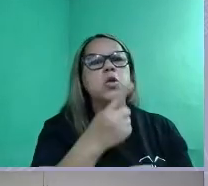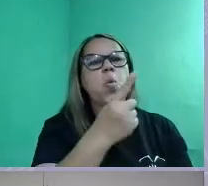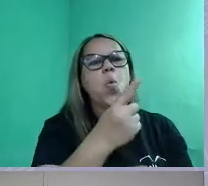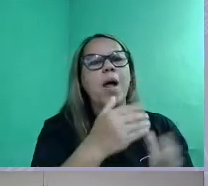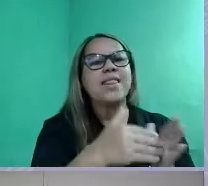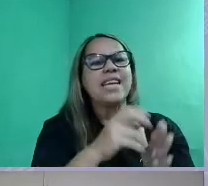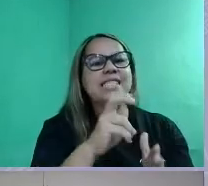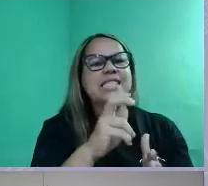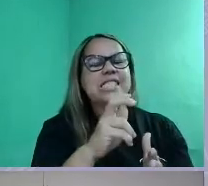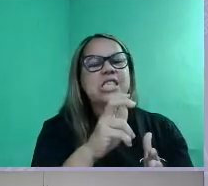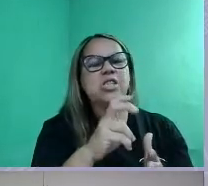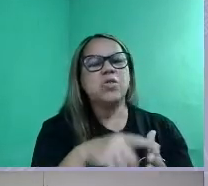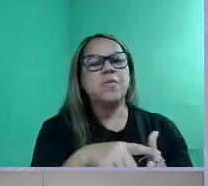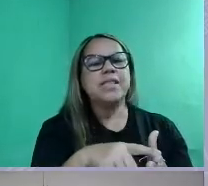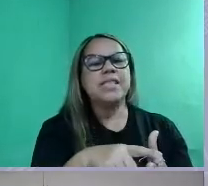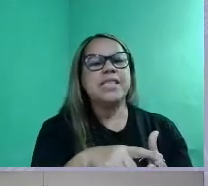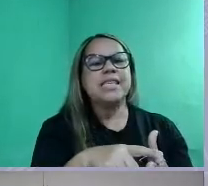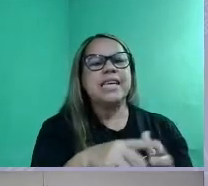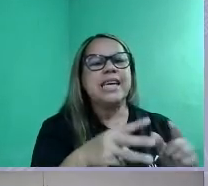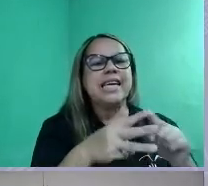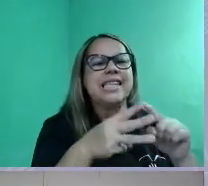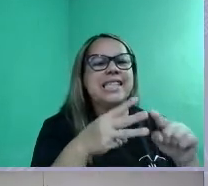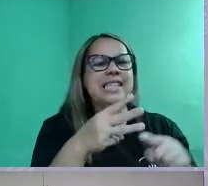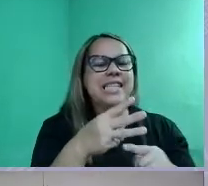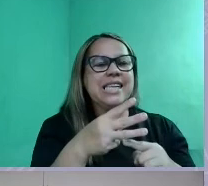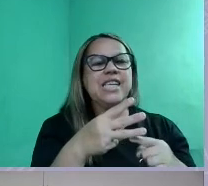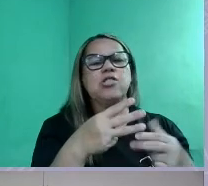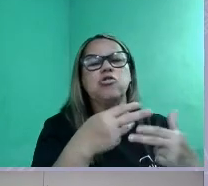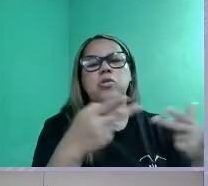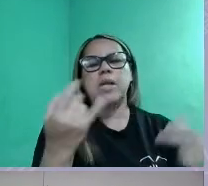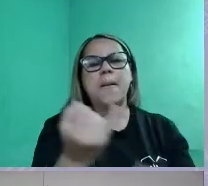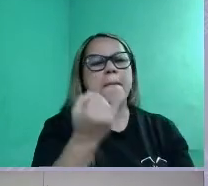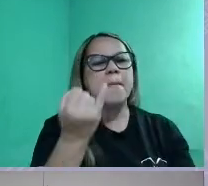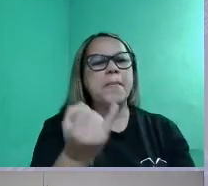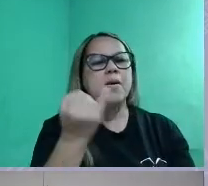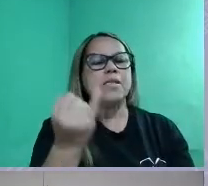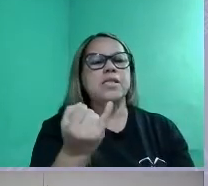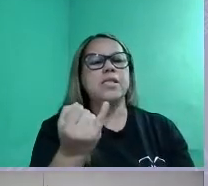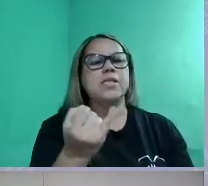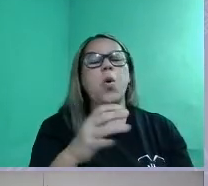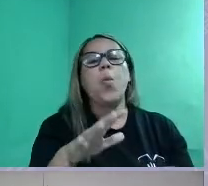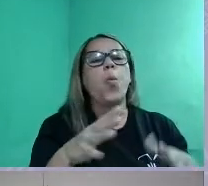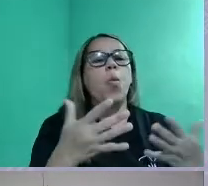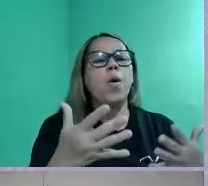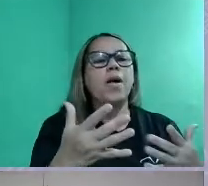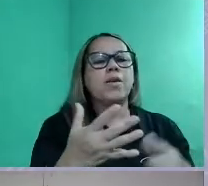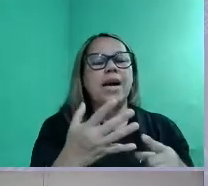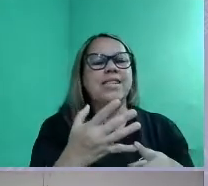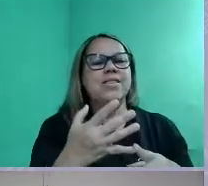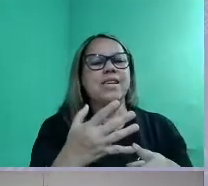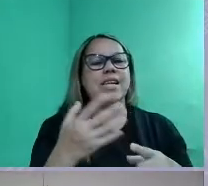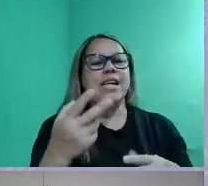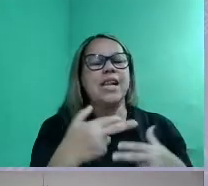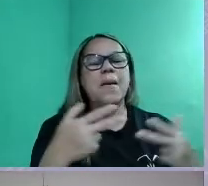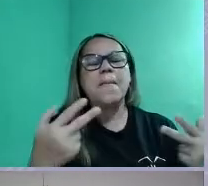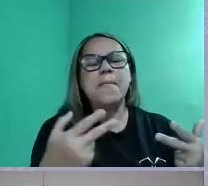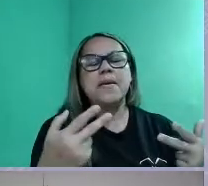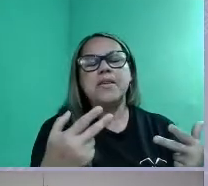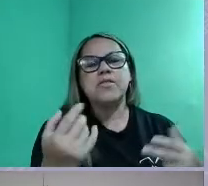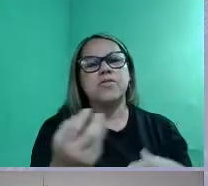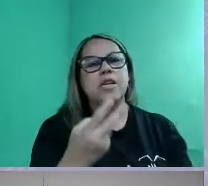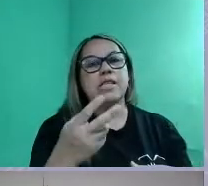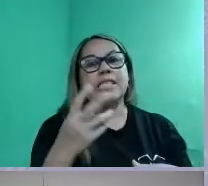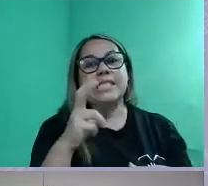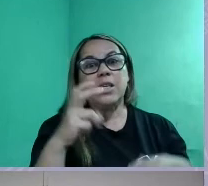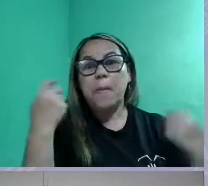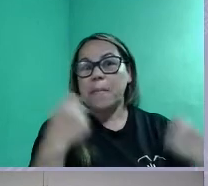e 3, 3 elementos válidos, 4, 4 elementos válidos, e 5, tem que ter os 5 elementos válidos,